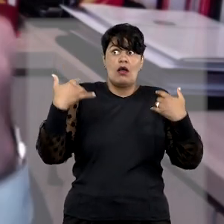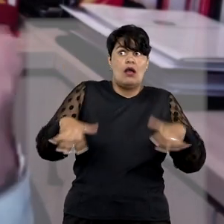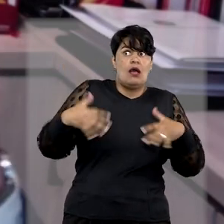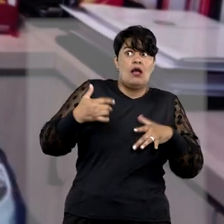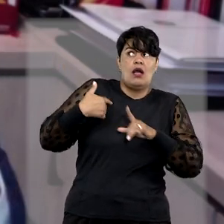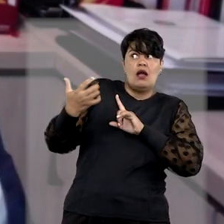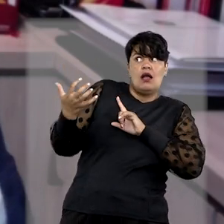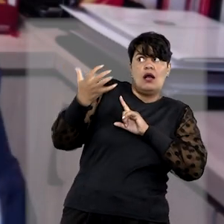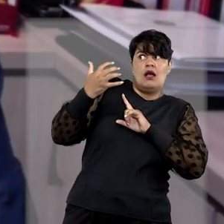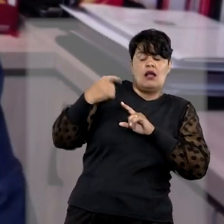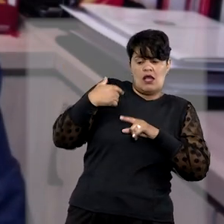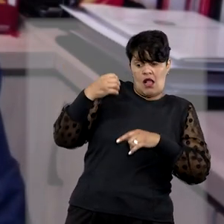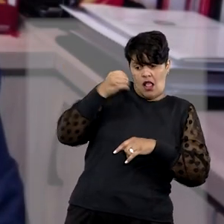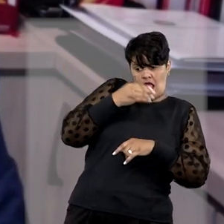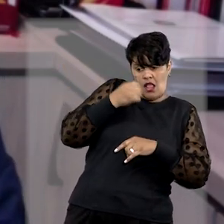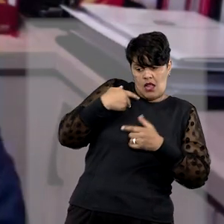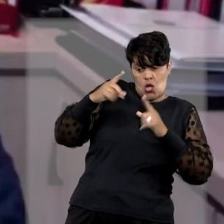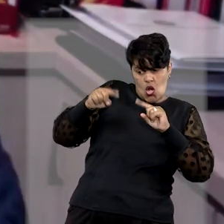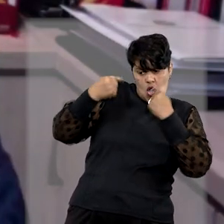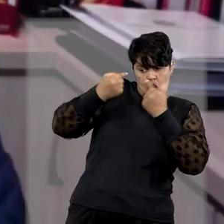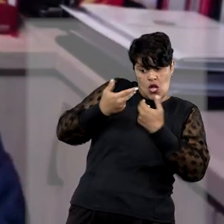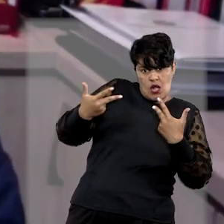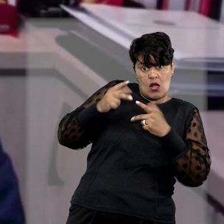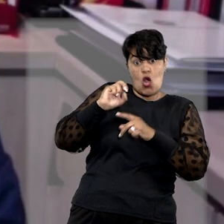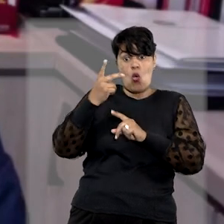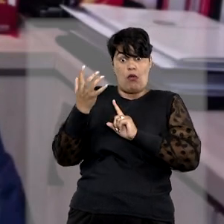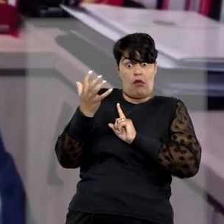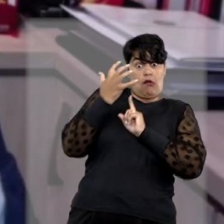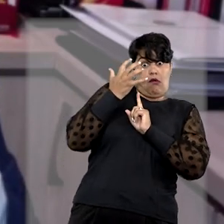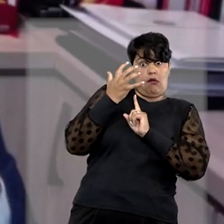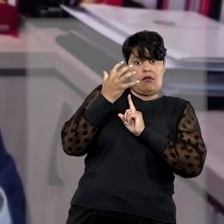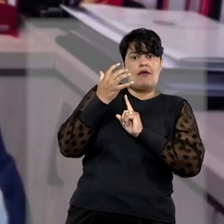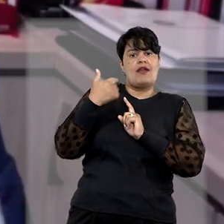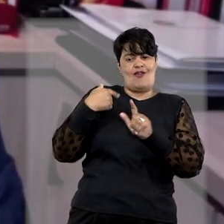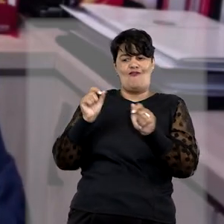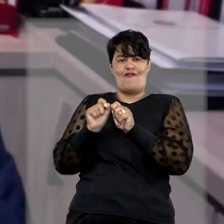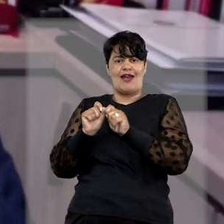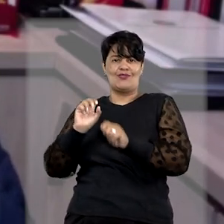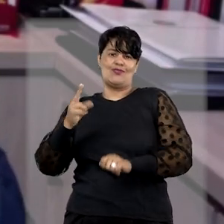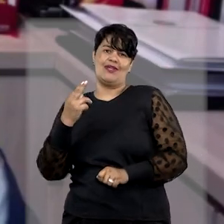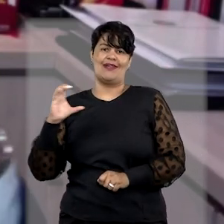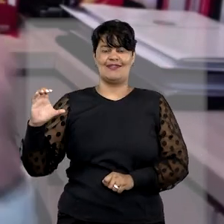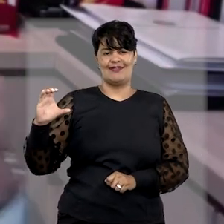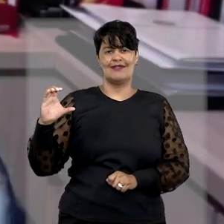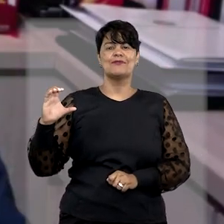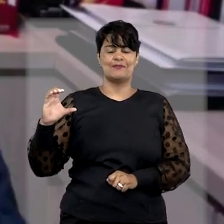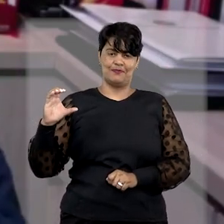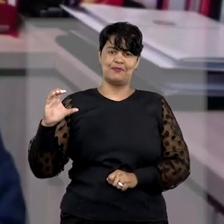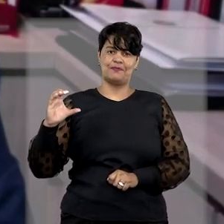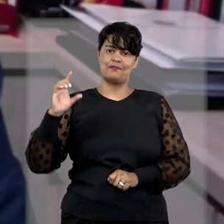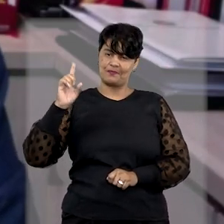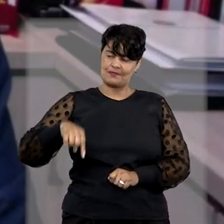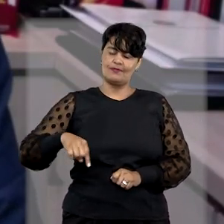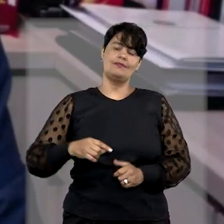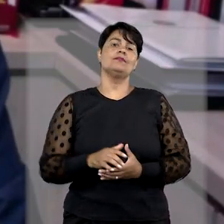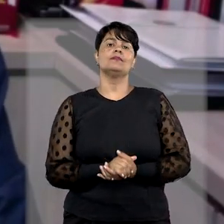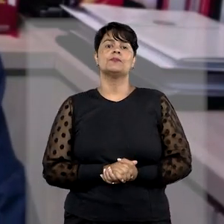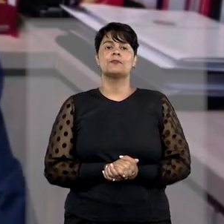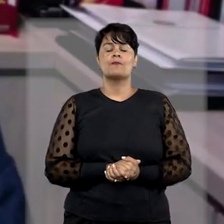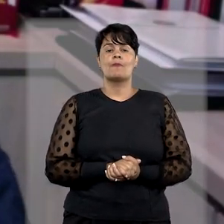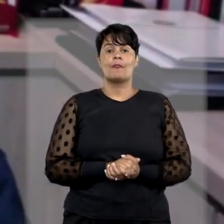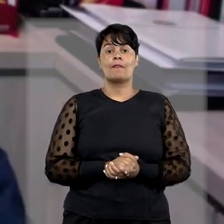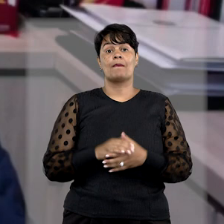ameaçado de sofrer uma violação ou uma coação em seu direito de viver, em sua liberdade de